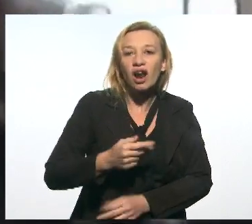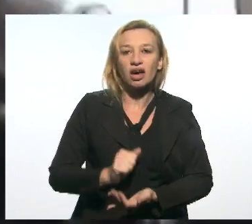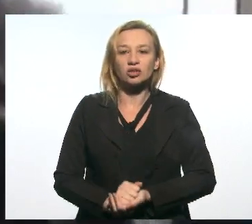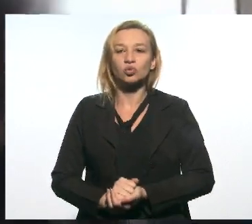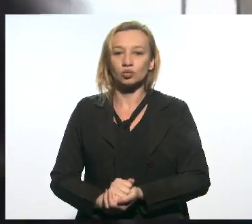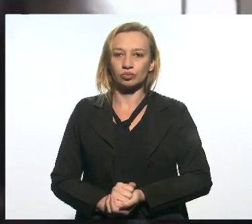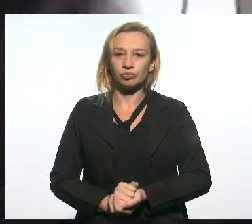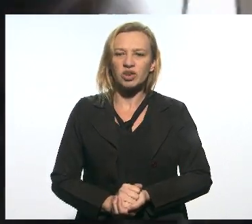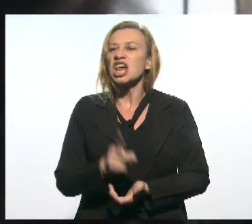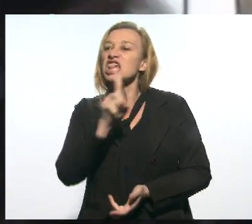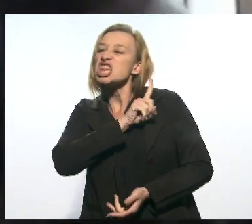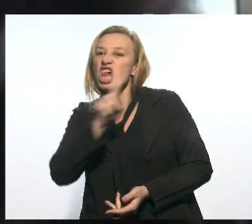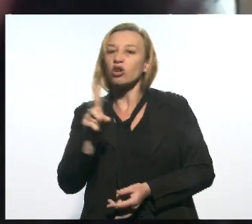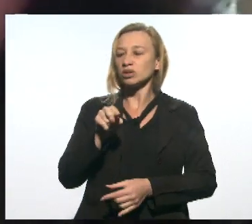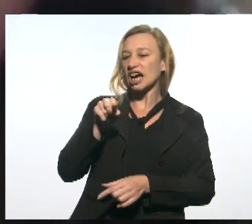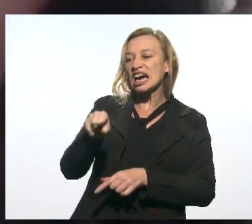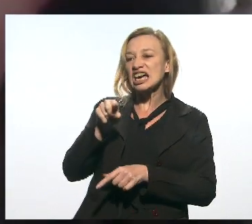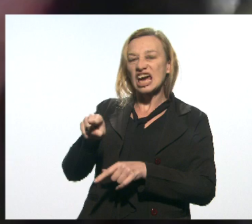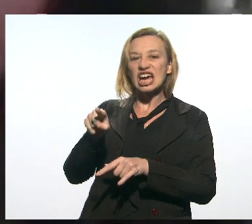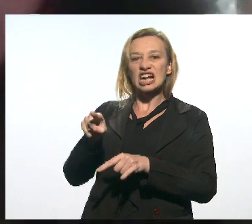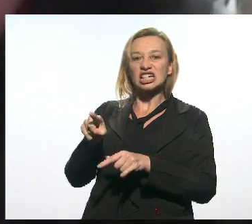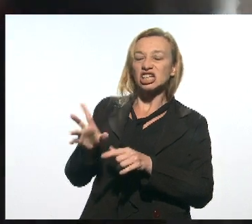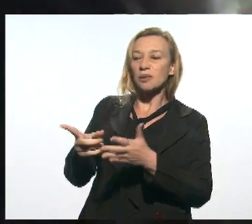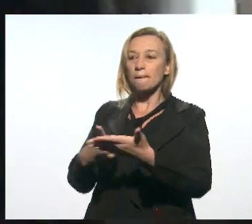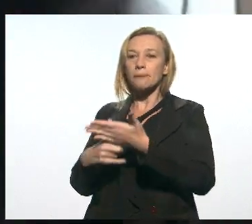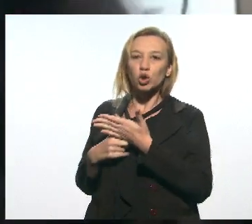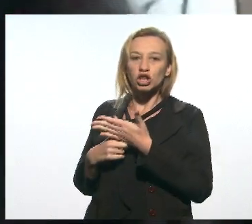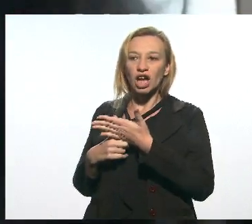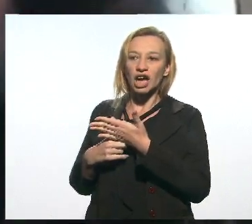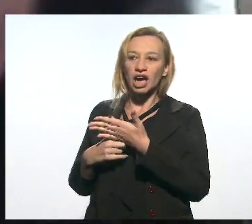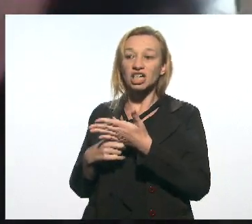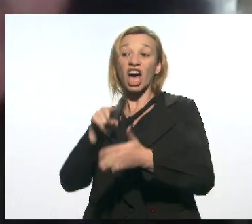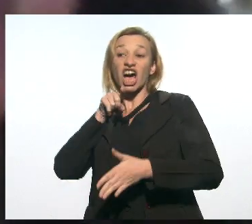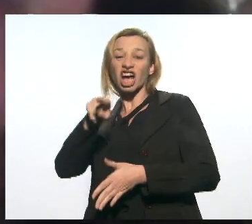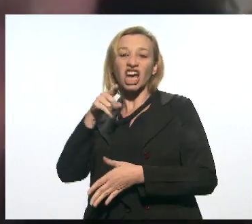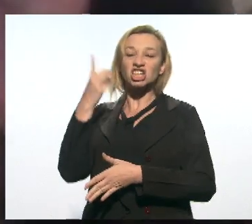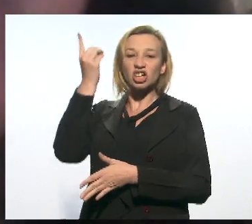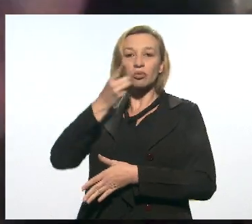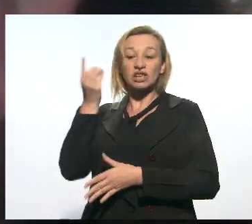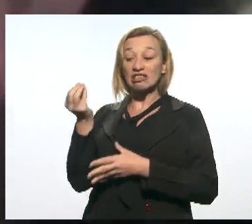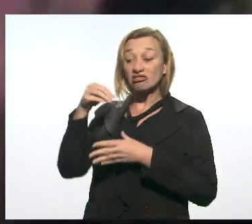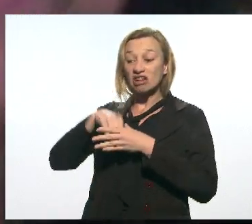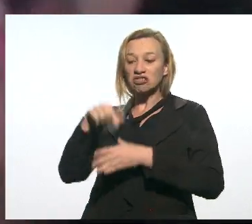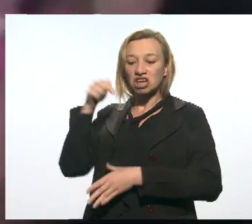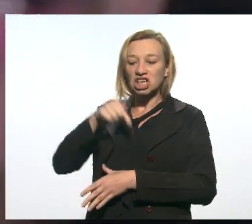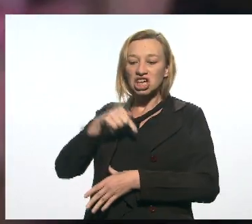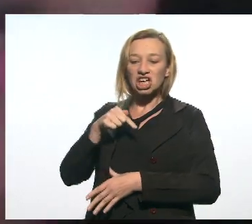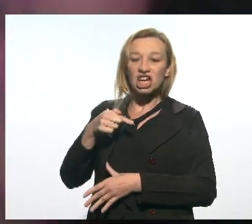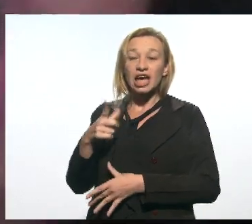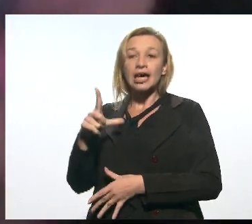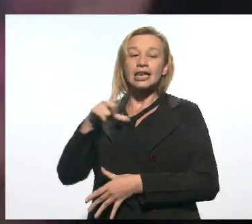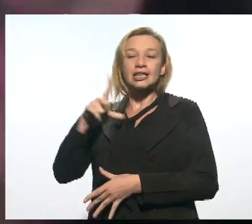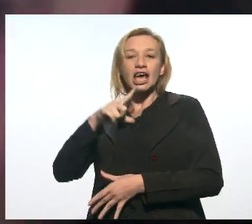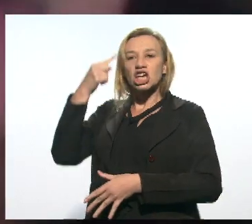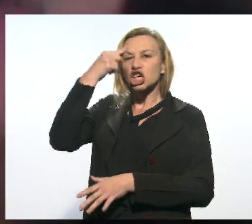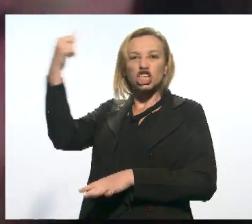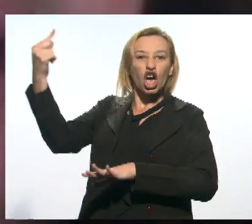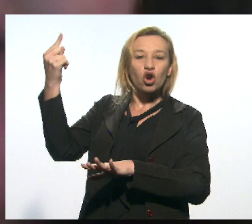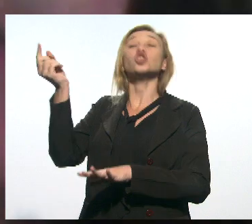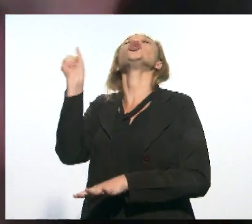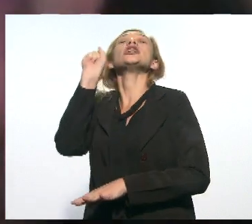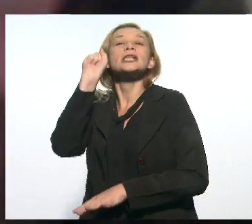Não daqueles que defendem, aqueles deputados aqui dentro, que têm ideologia